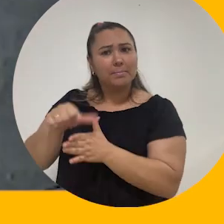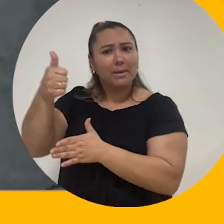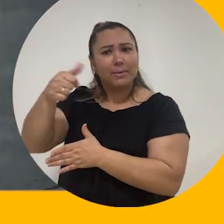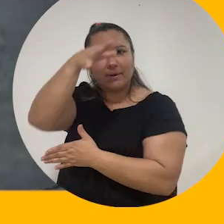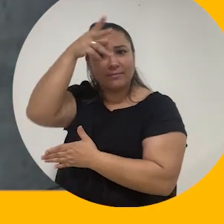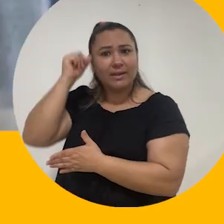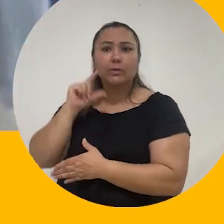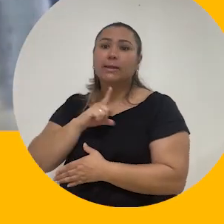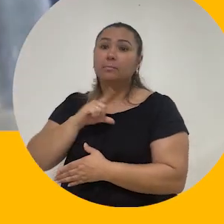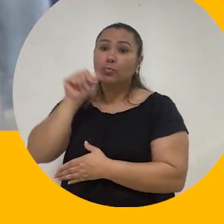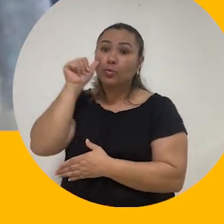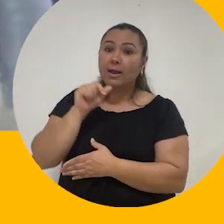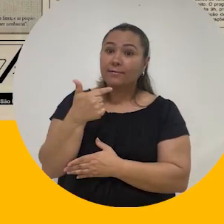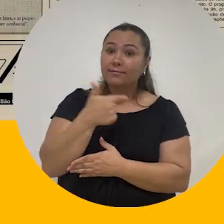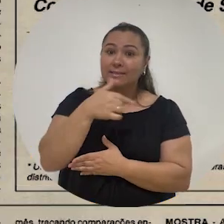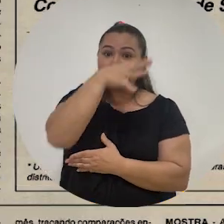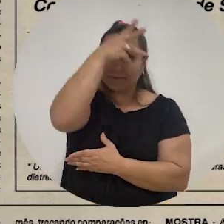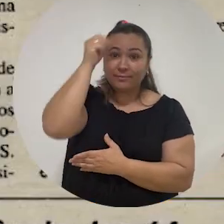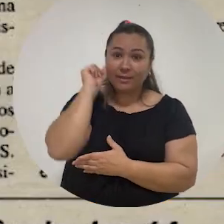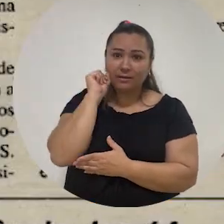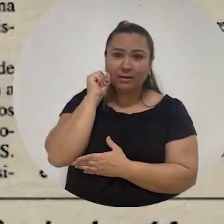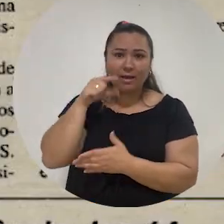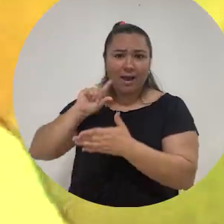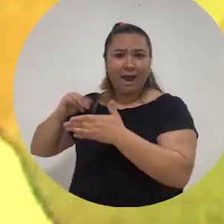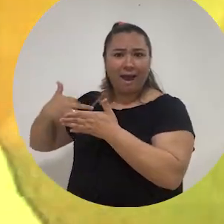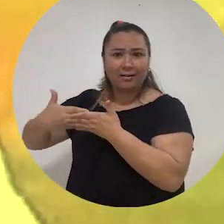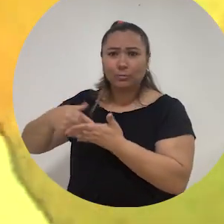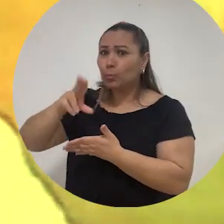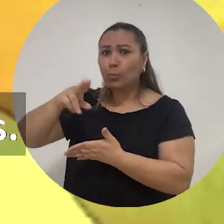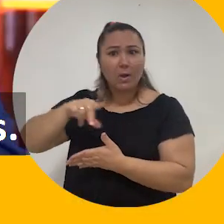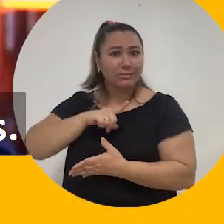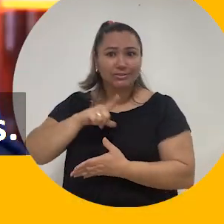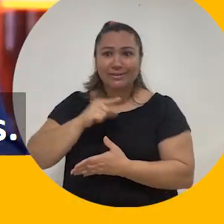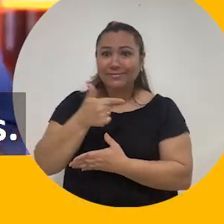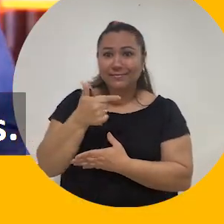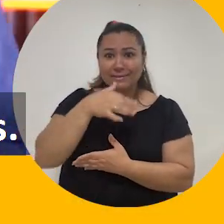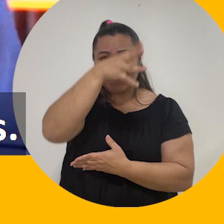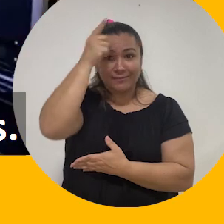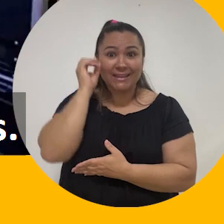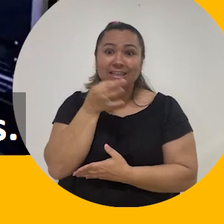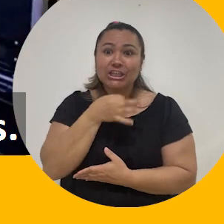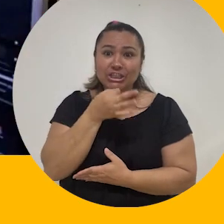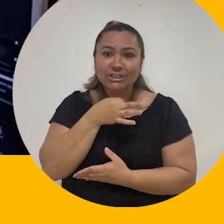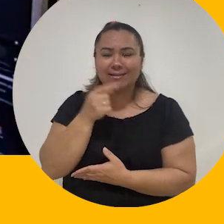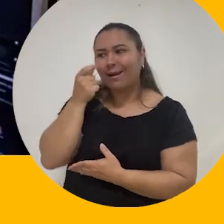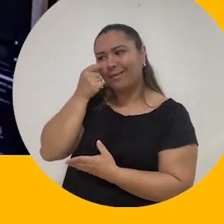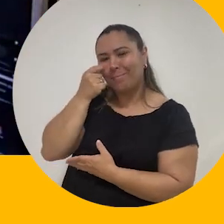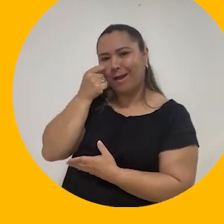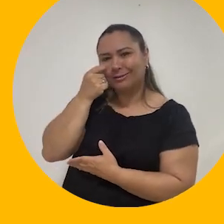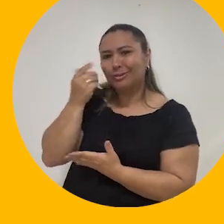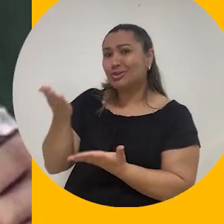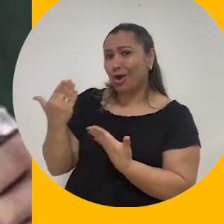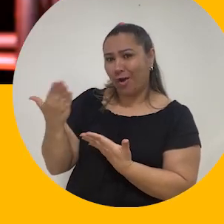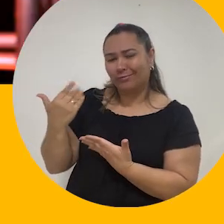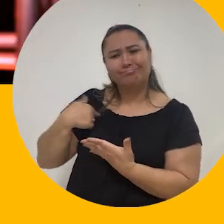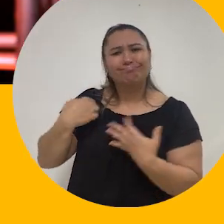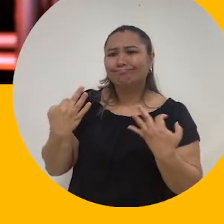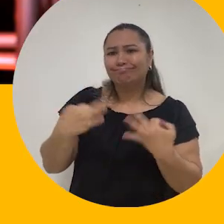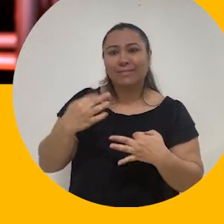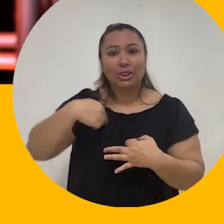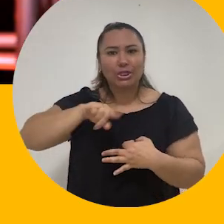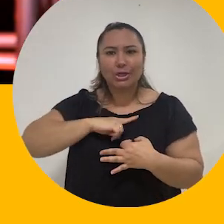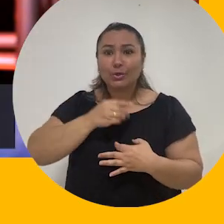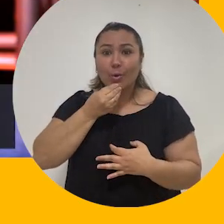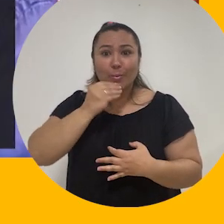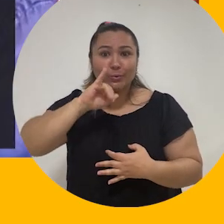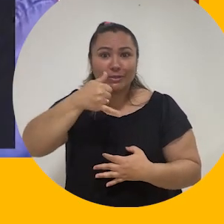E fui o primeiro prefeito a ter mulheres vice-prefeitas. Nunca tinha tido nenhuma mulher vice-prefeita de Caxias. O Libardi é um jovem, com certeza